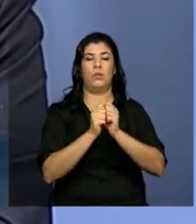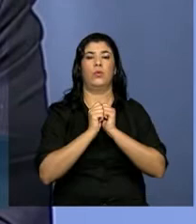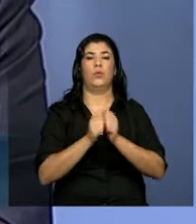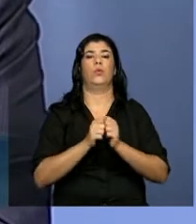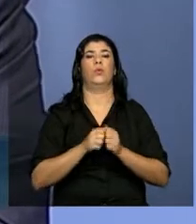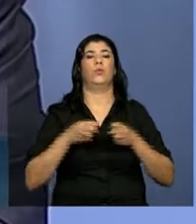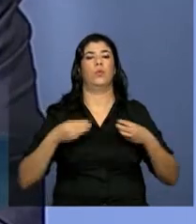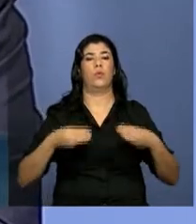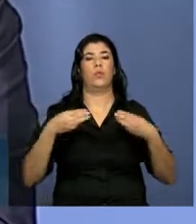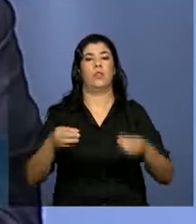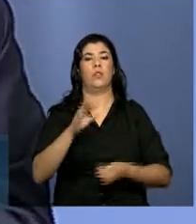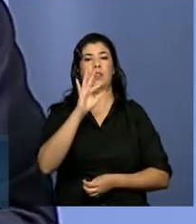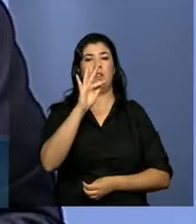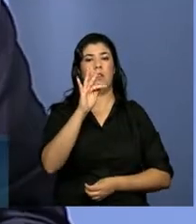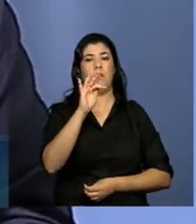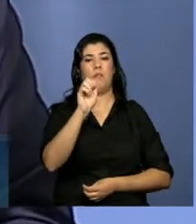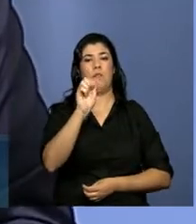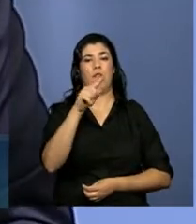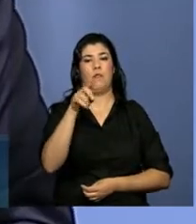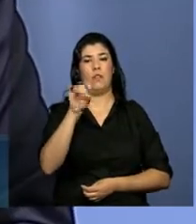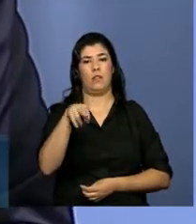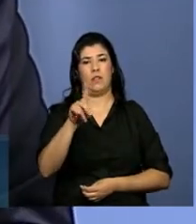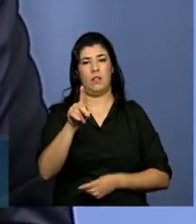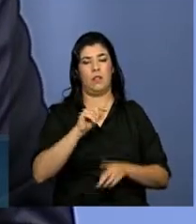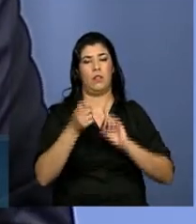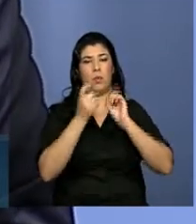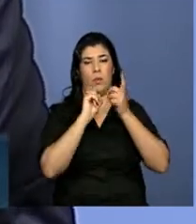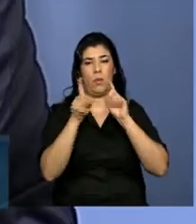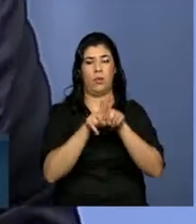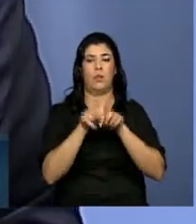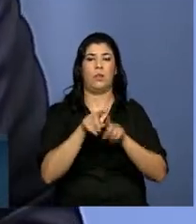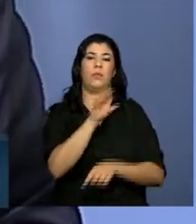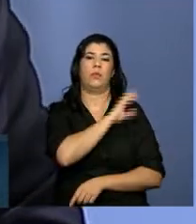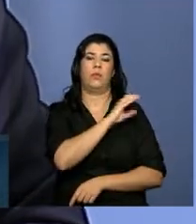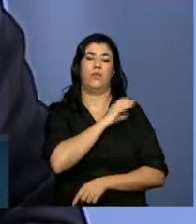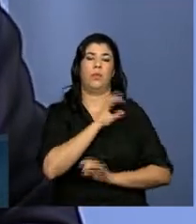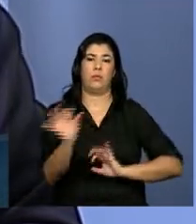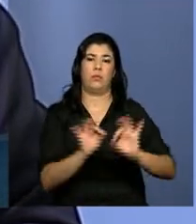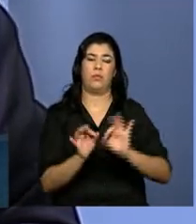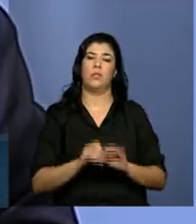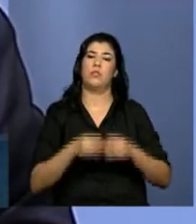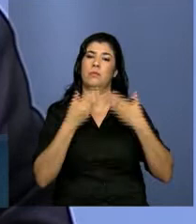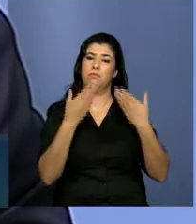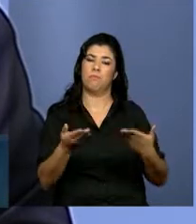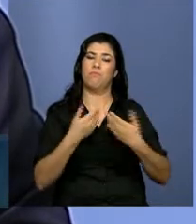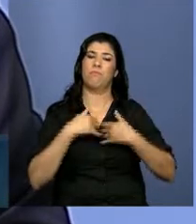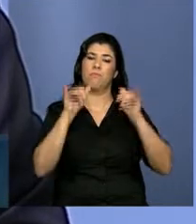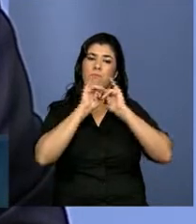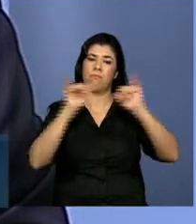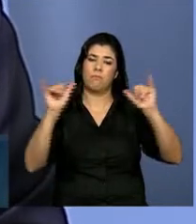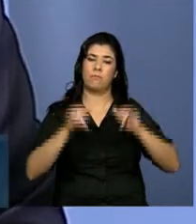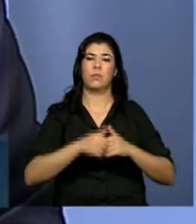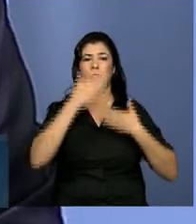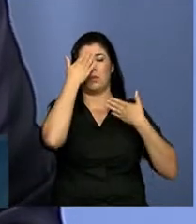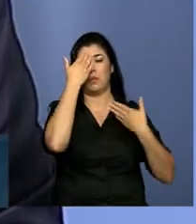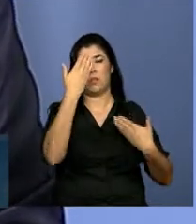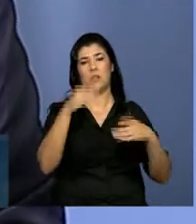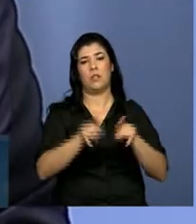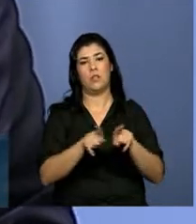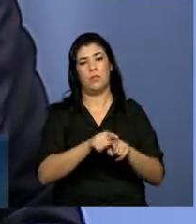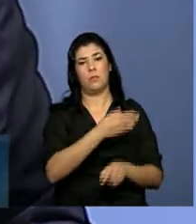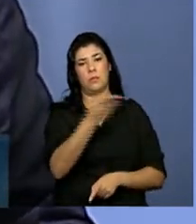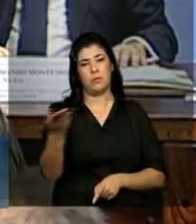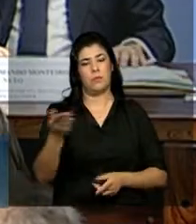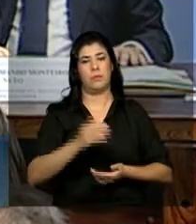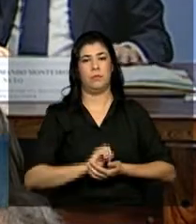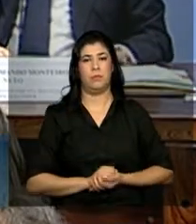junto com o MEDIC, coordenando esse projeto. Era esse registro que eu gostaria de fazer, agradecendo a atenção